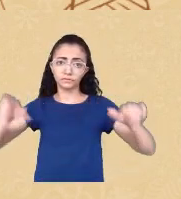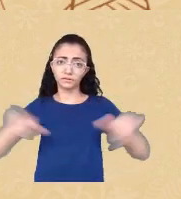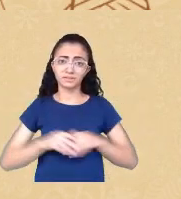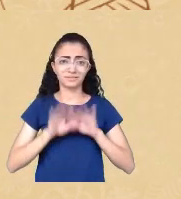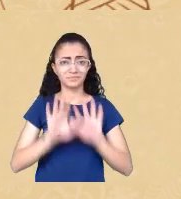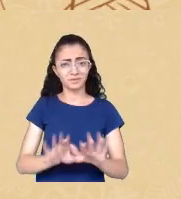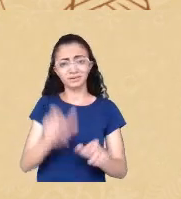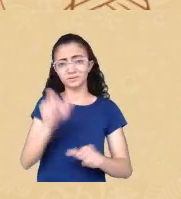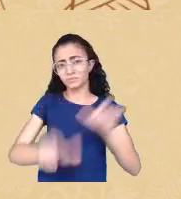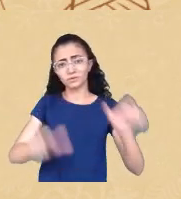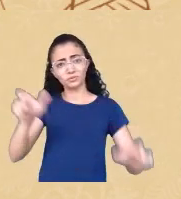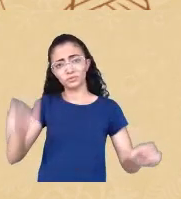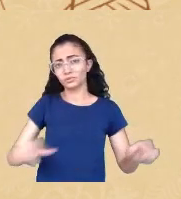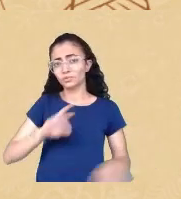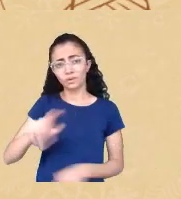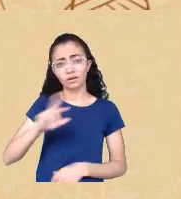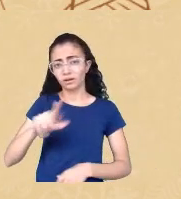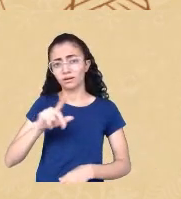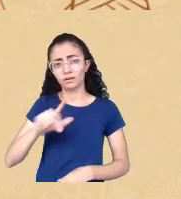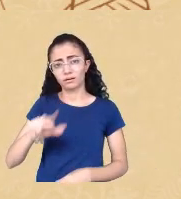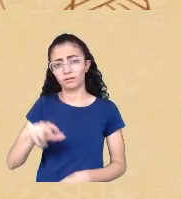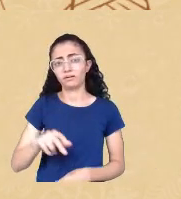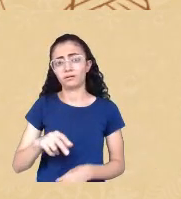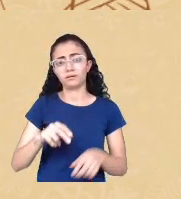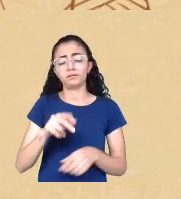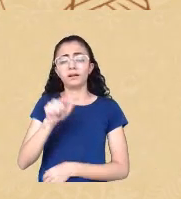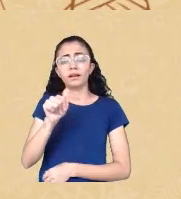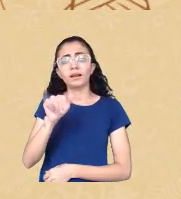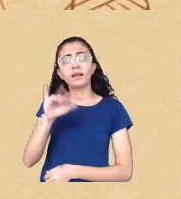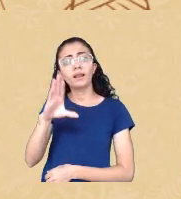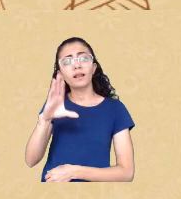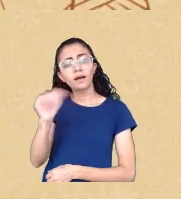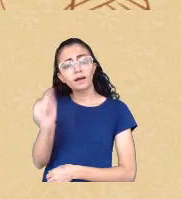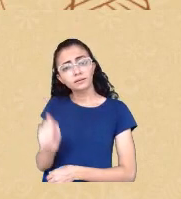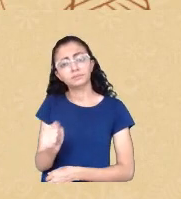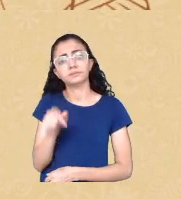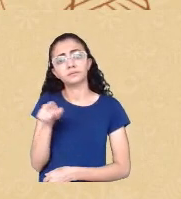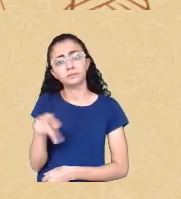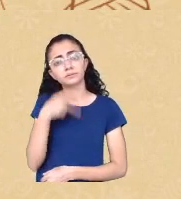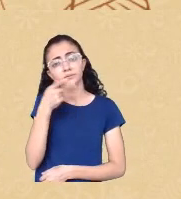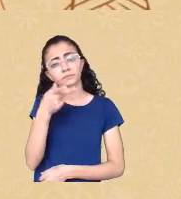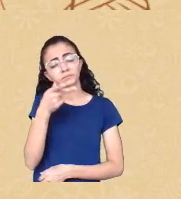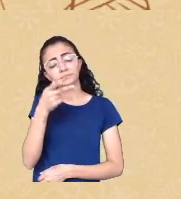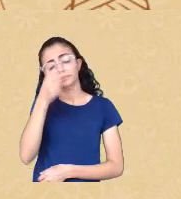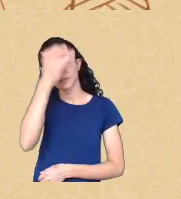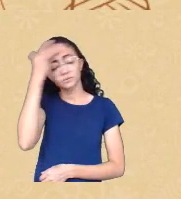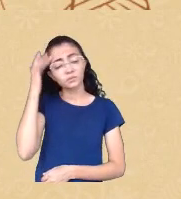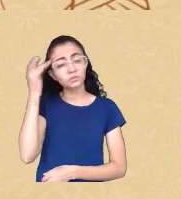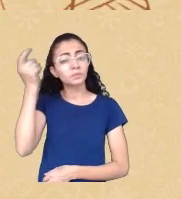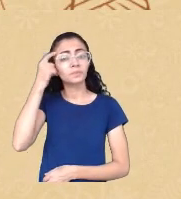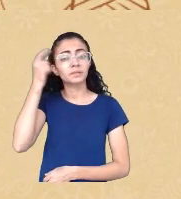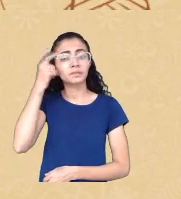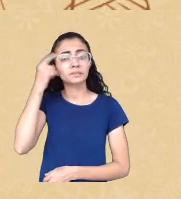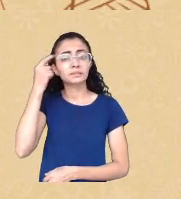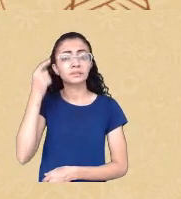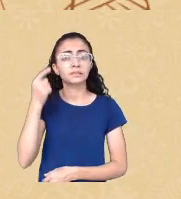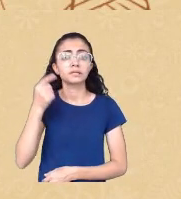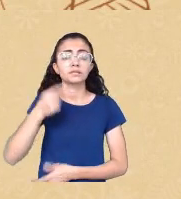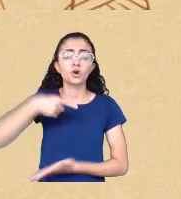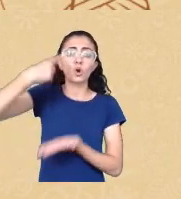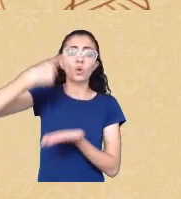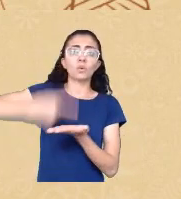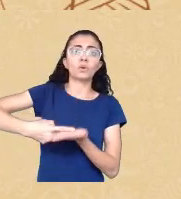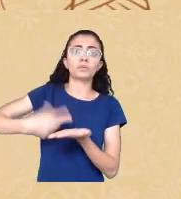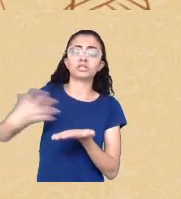pensam que elas estão cumprindo o sagrado preceito de salvar o próximo e